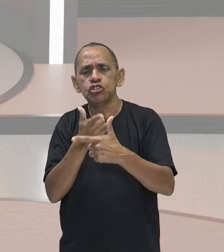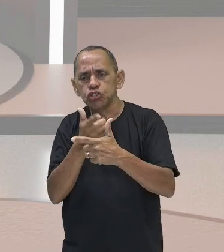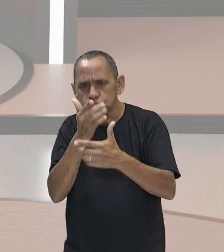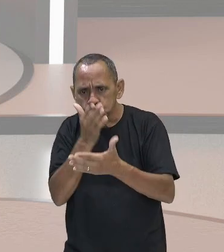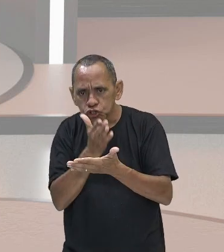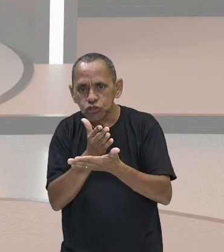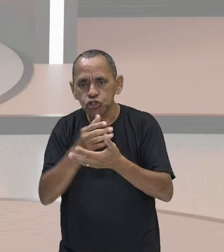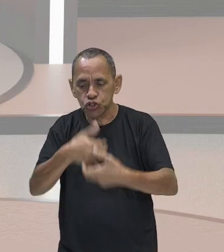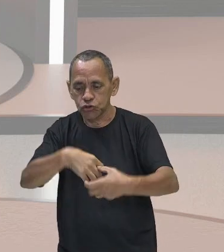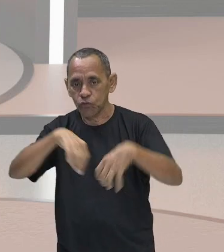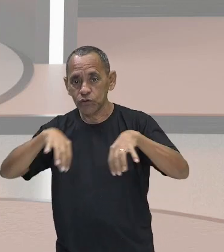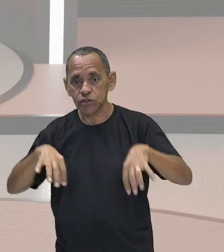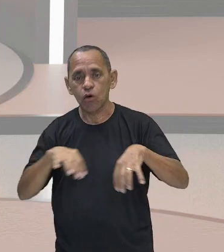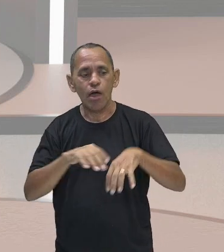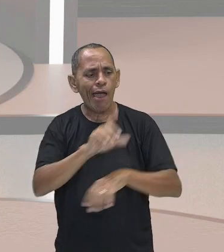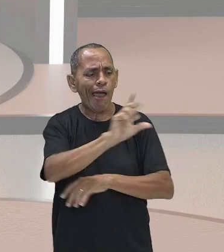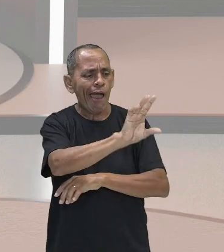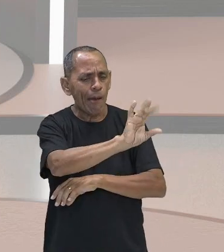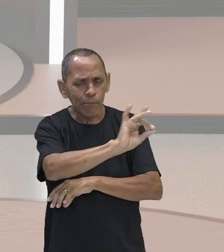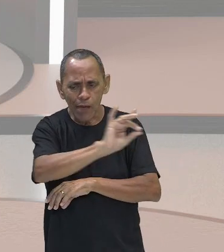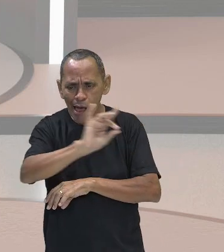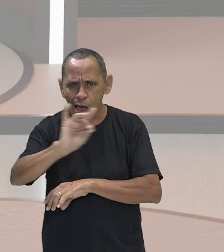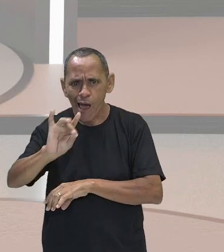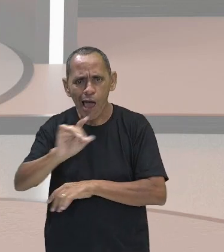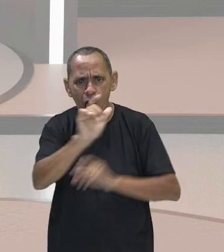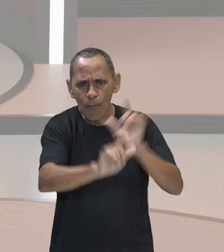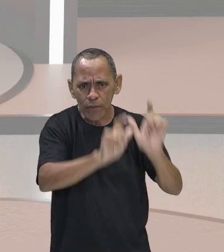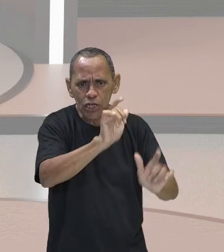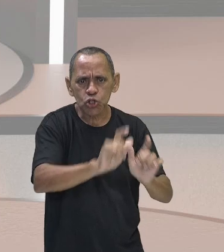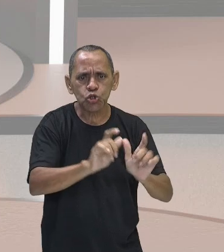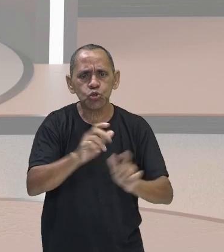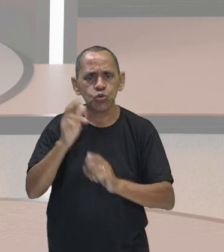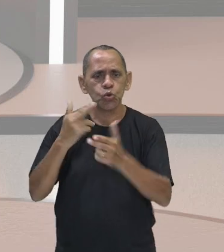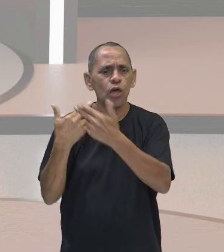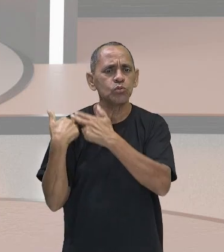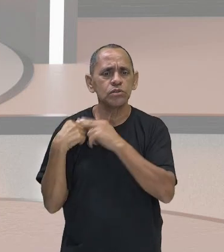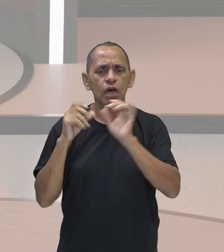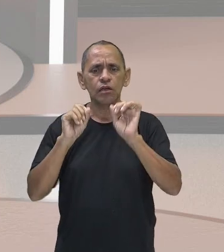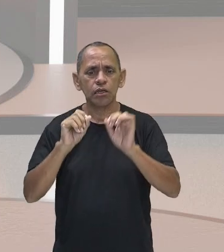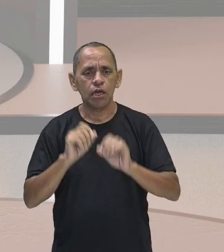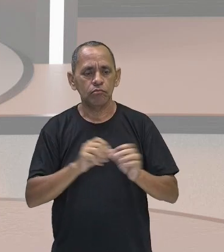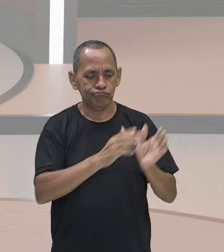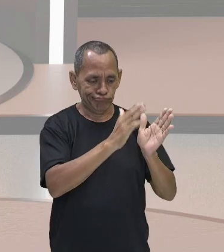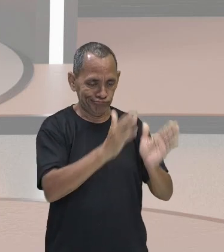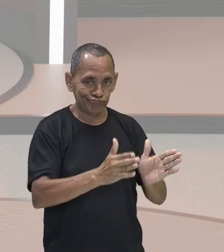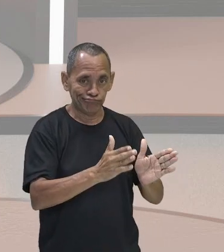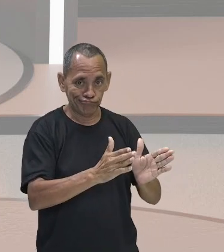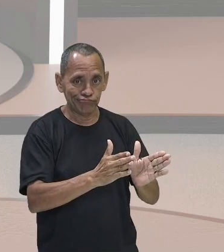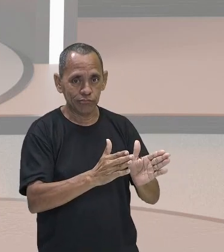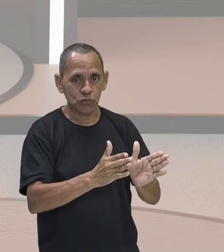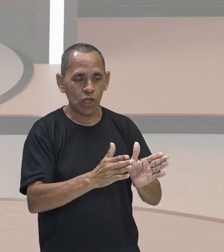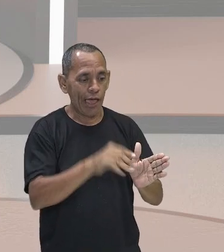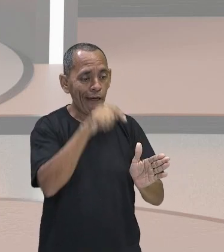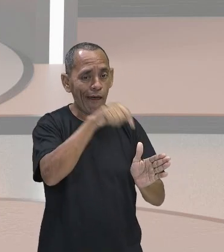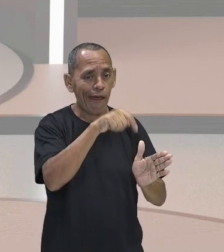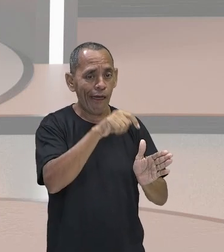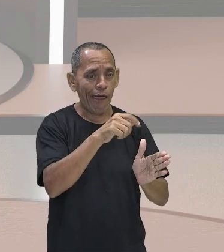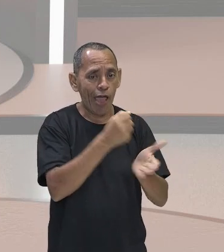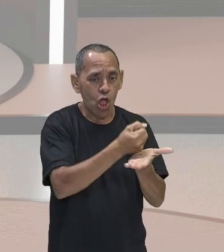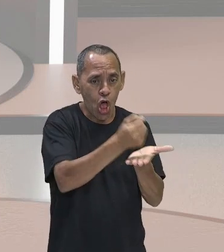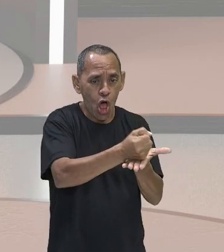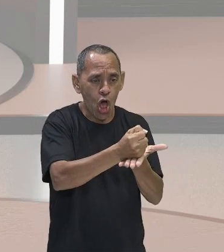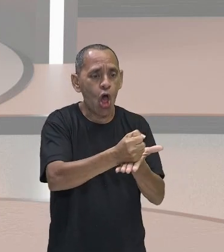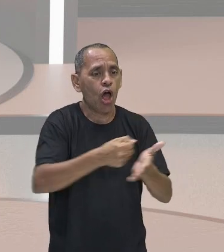pessoa é responsável por uma coisa. Vamos pegar o exemplo do sapateiro, tá, gente? Vamos supor que o mestre artesão contrata alguns